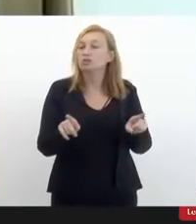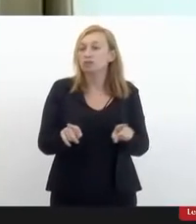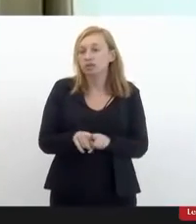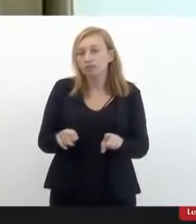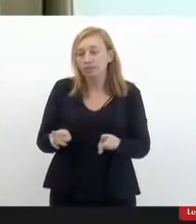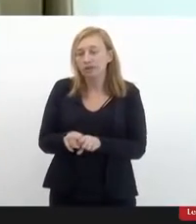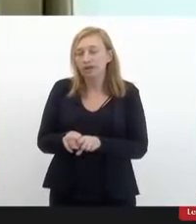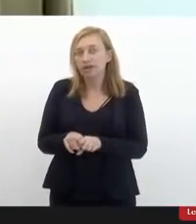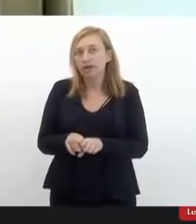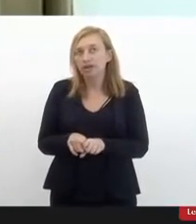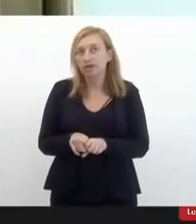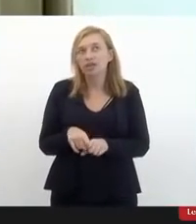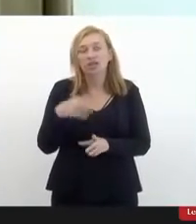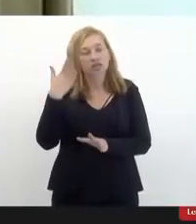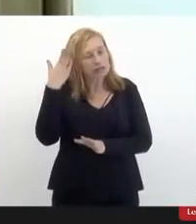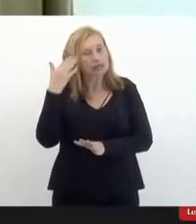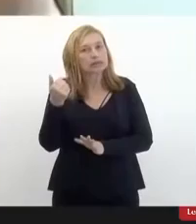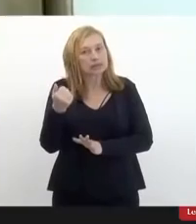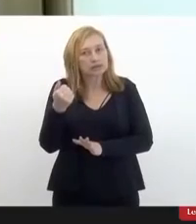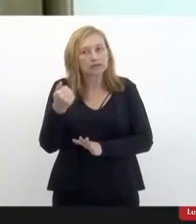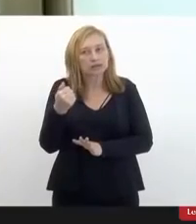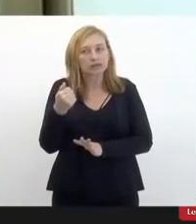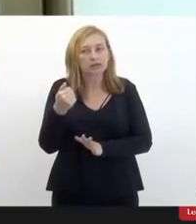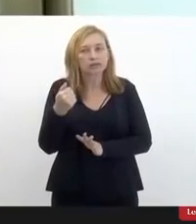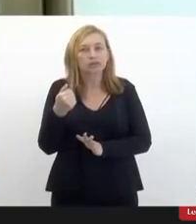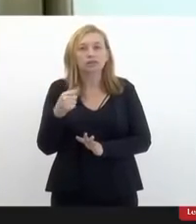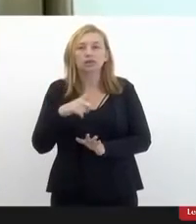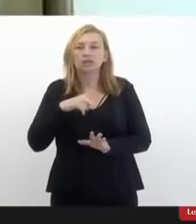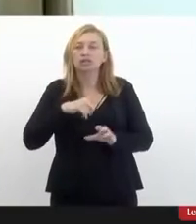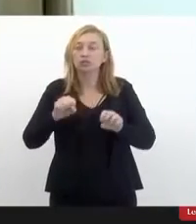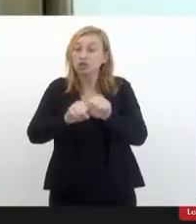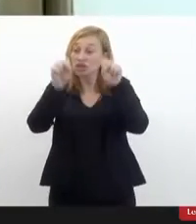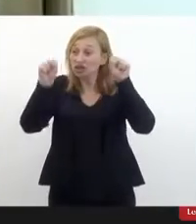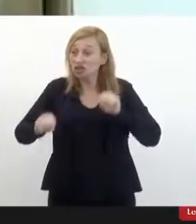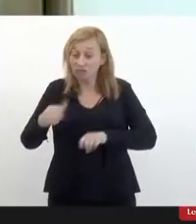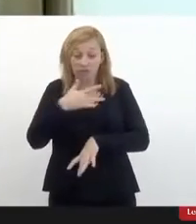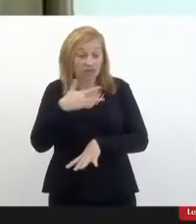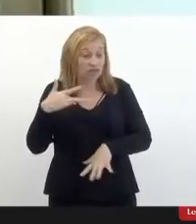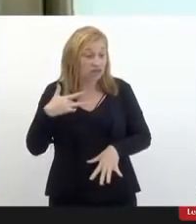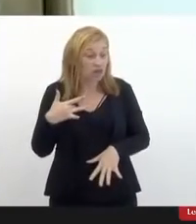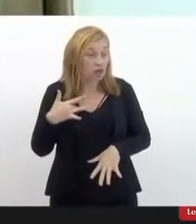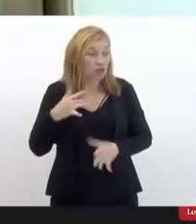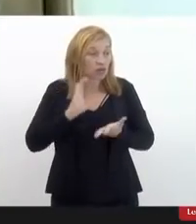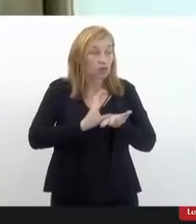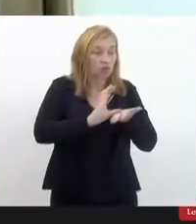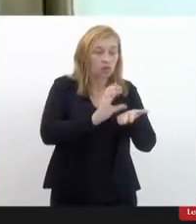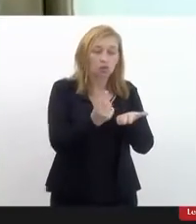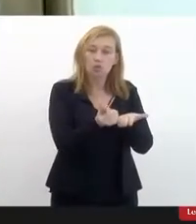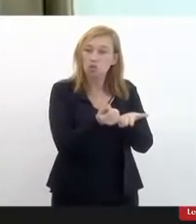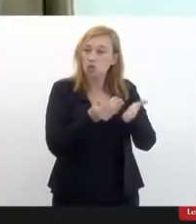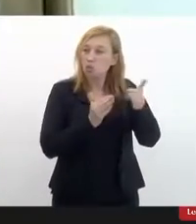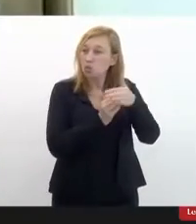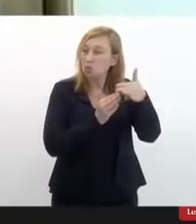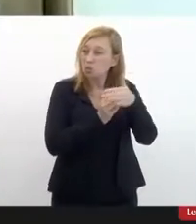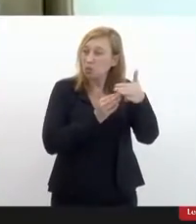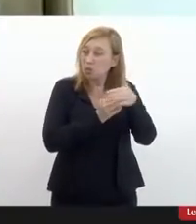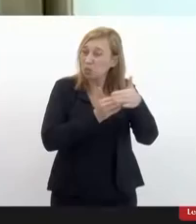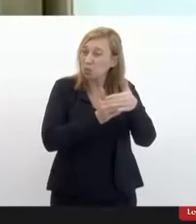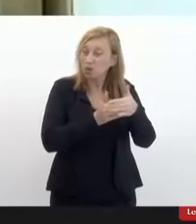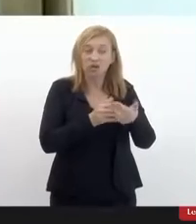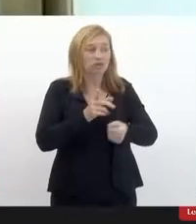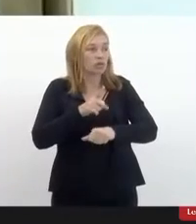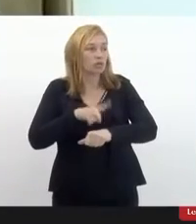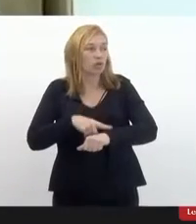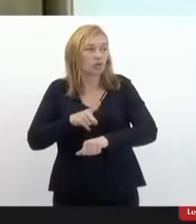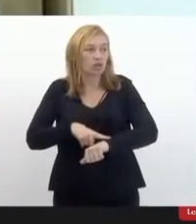também. A gente sabe que temos um sistema de saúde que possui recursos limitados. a partir do